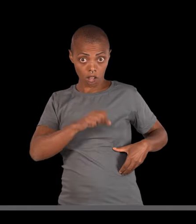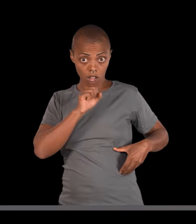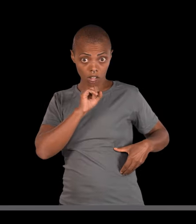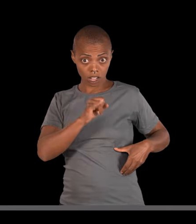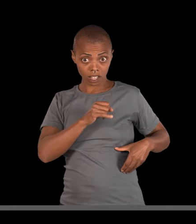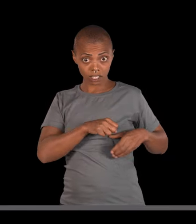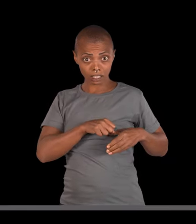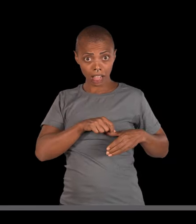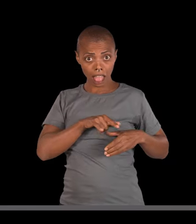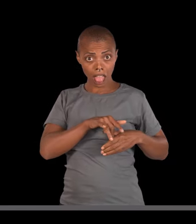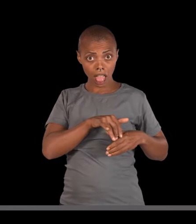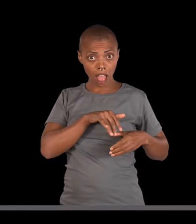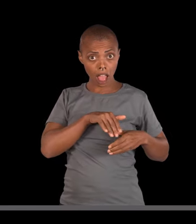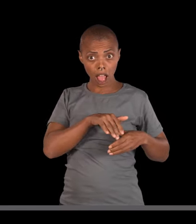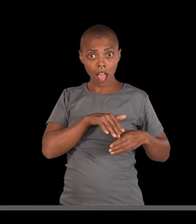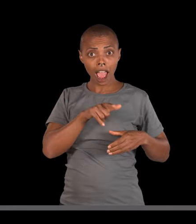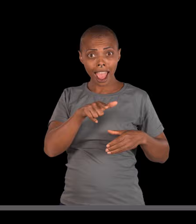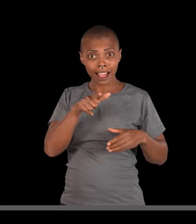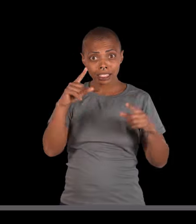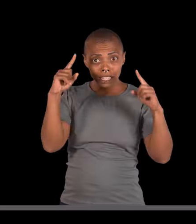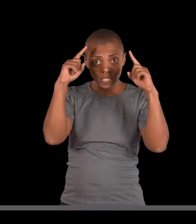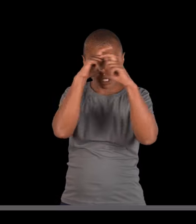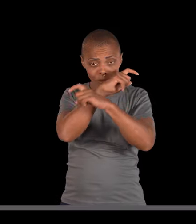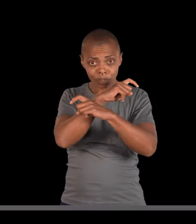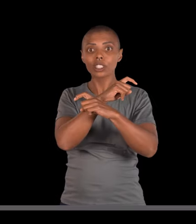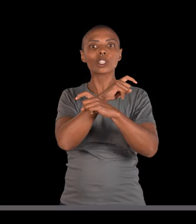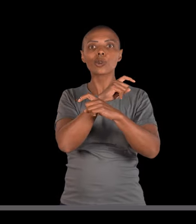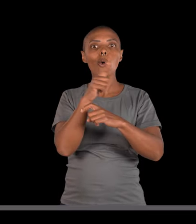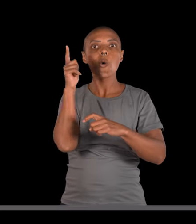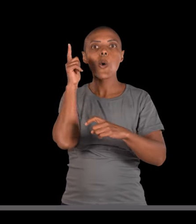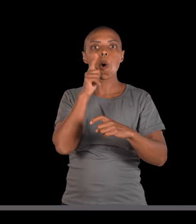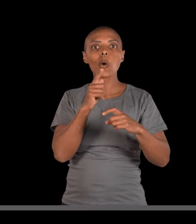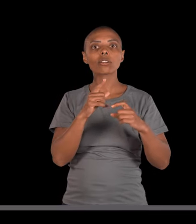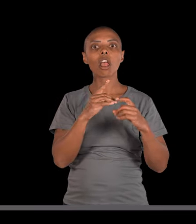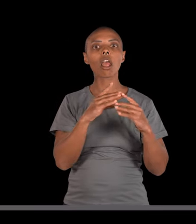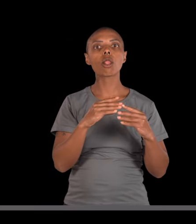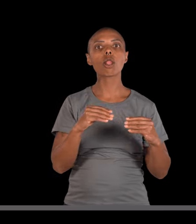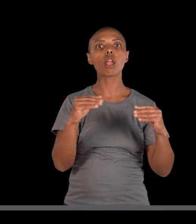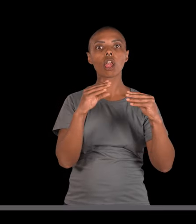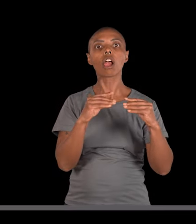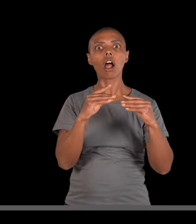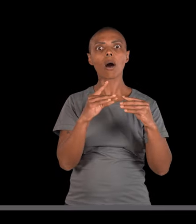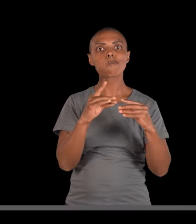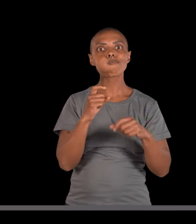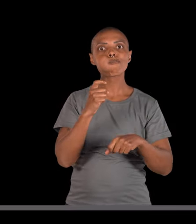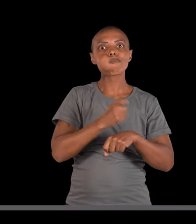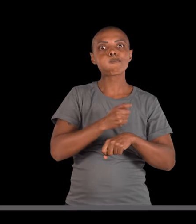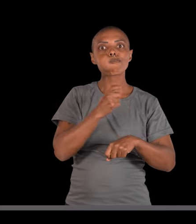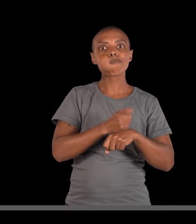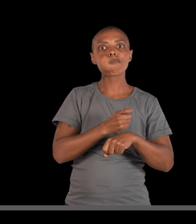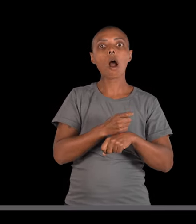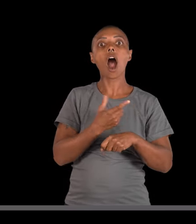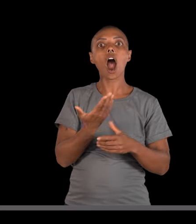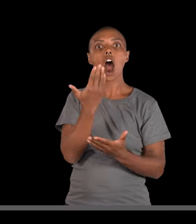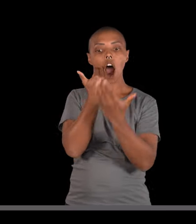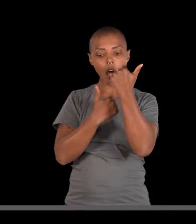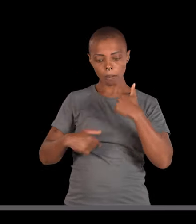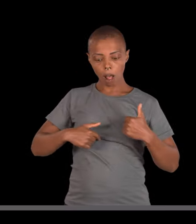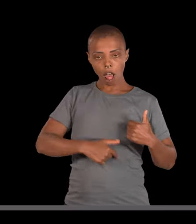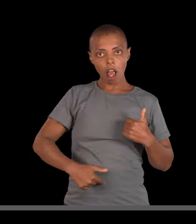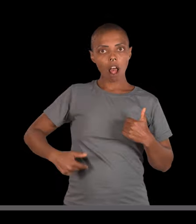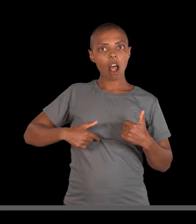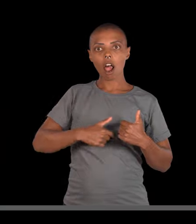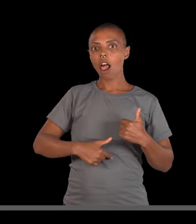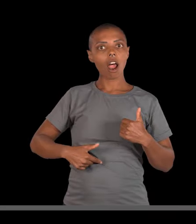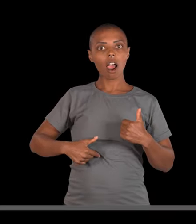forem assim, você vai ter problema na produção das enzimas digestivas. Então, fato de uma